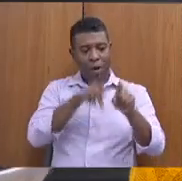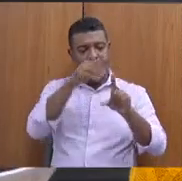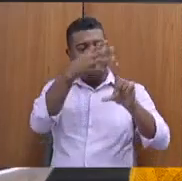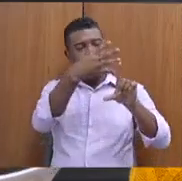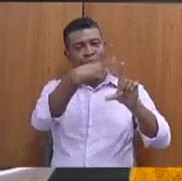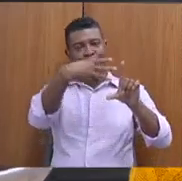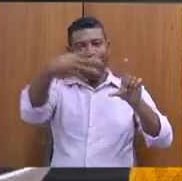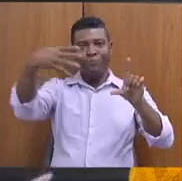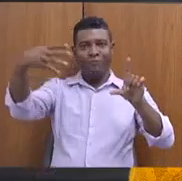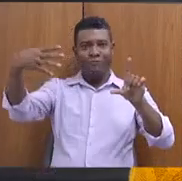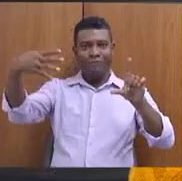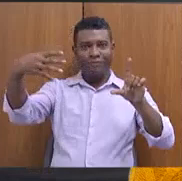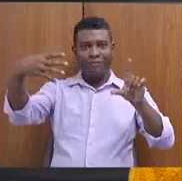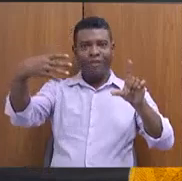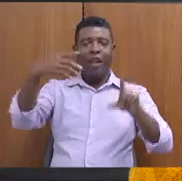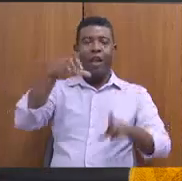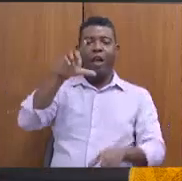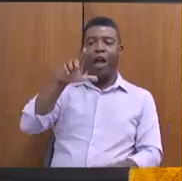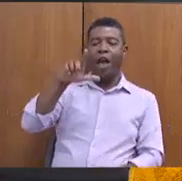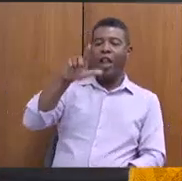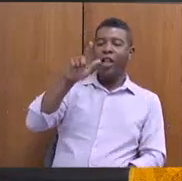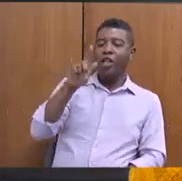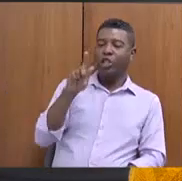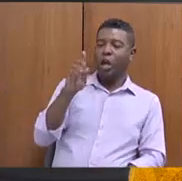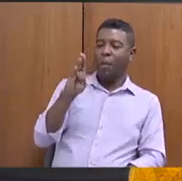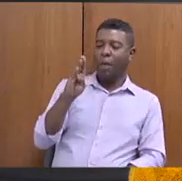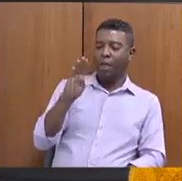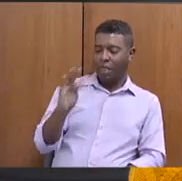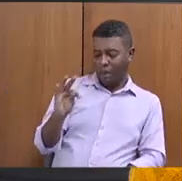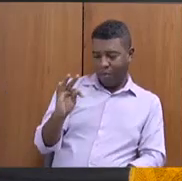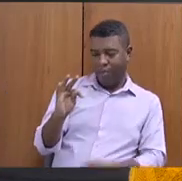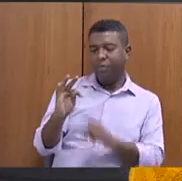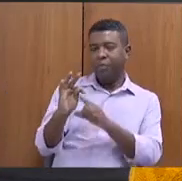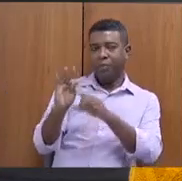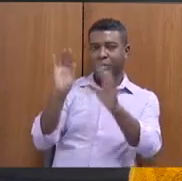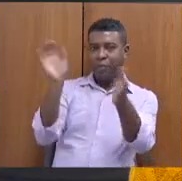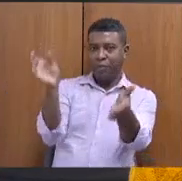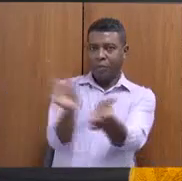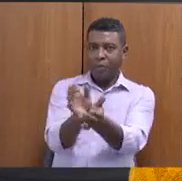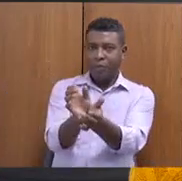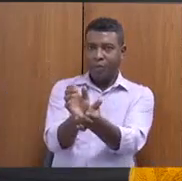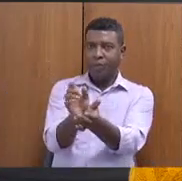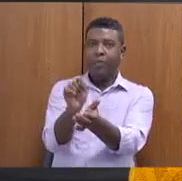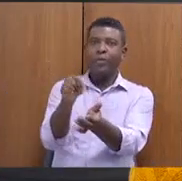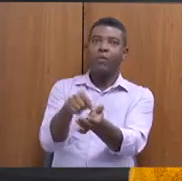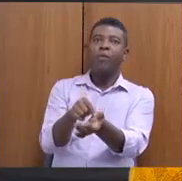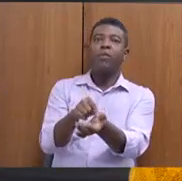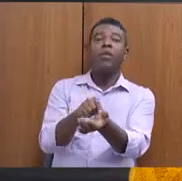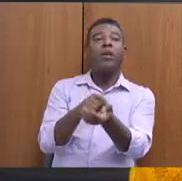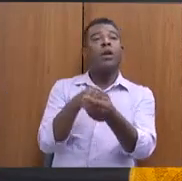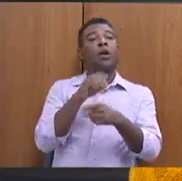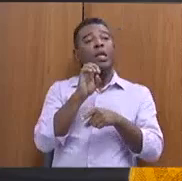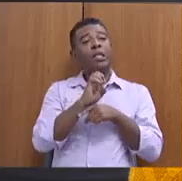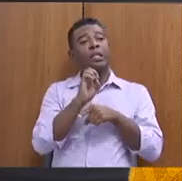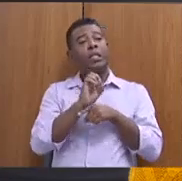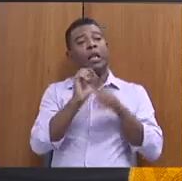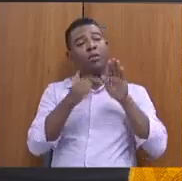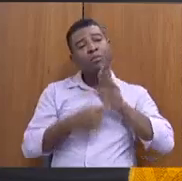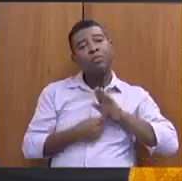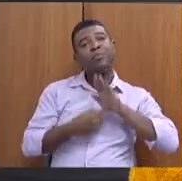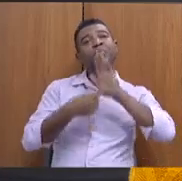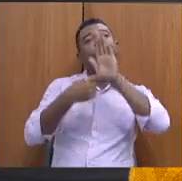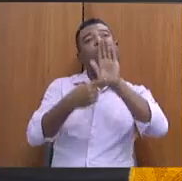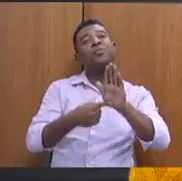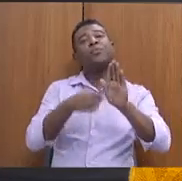percebe que a ação principal do Estado que foi apresentada foi a tabulação dos dados da segurança pública.